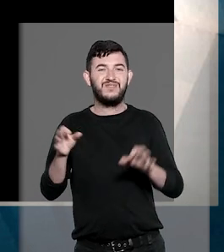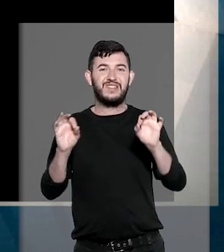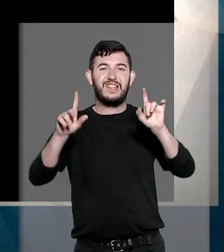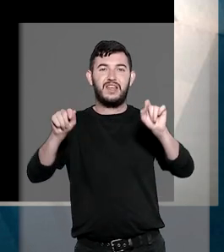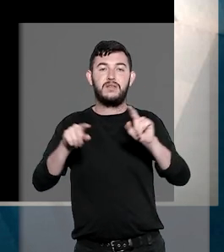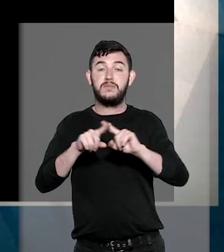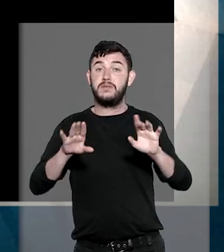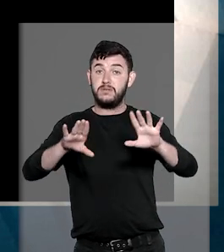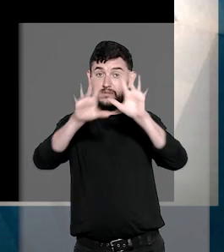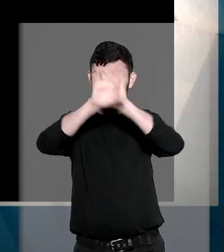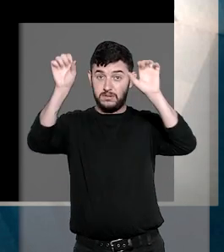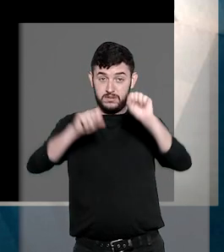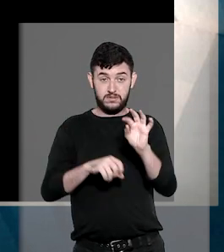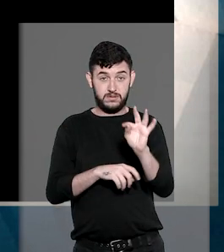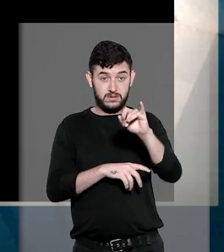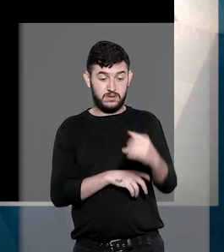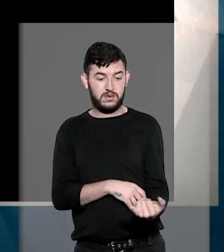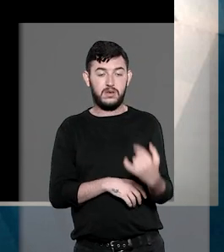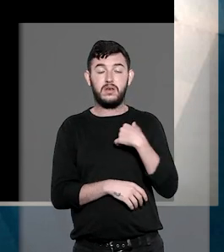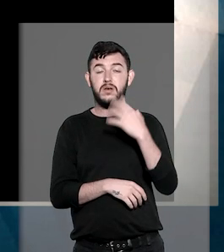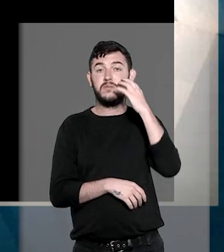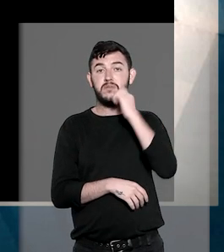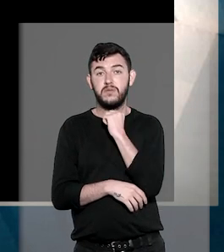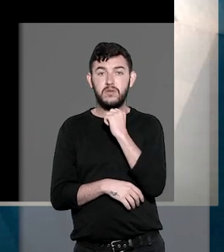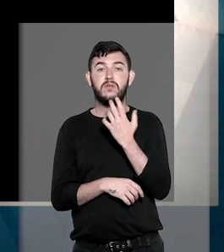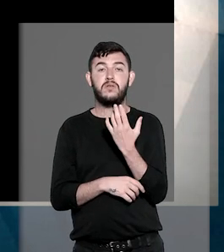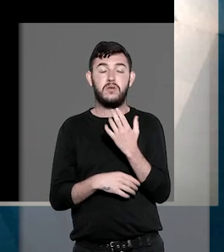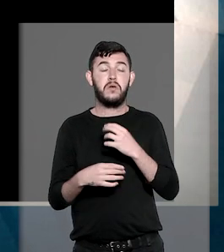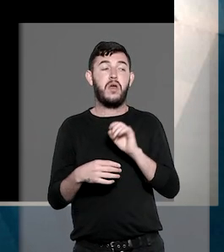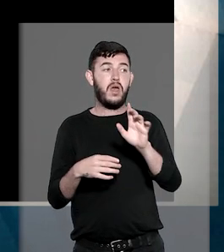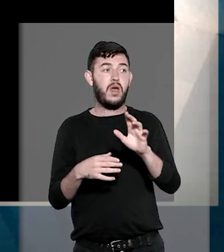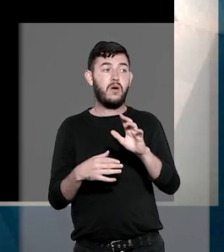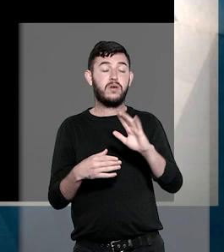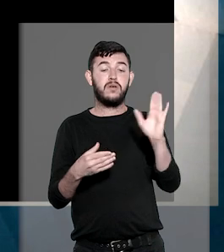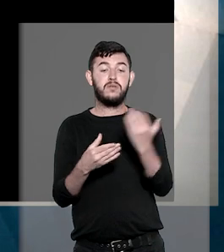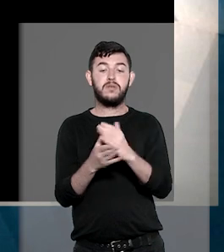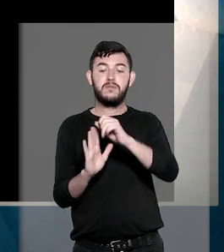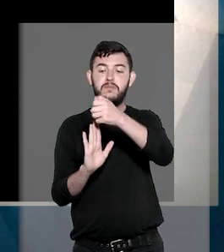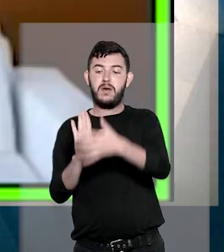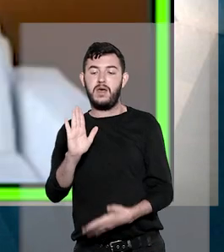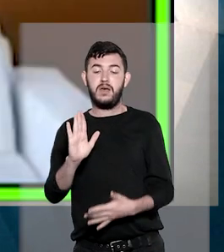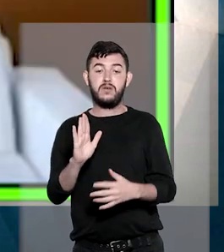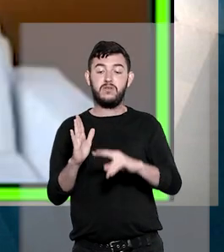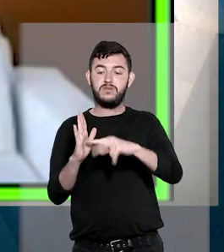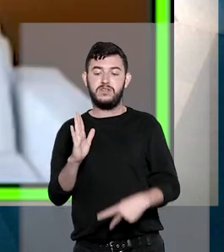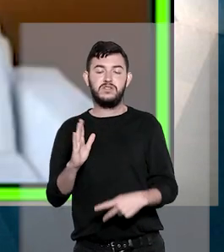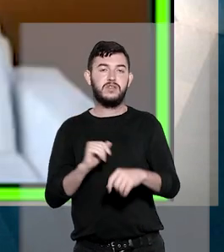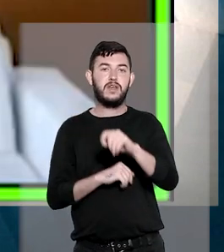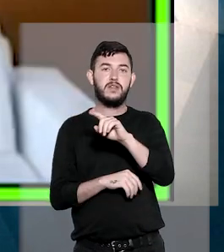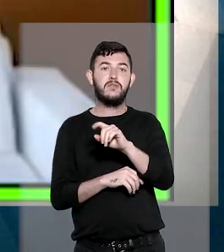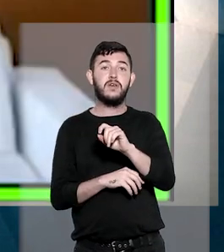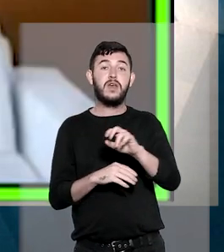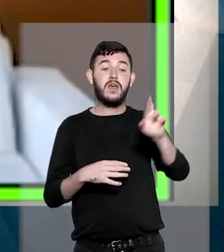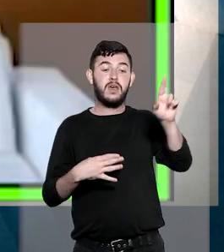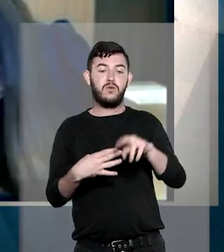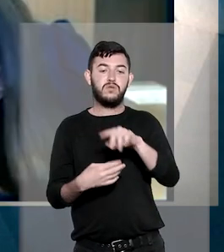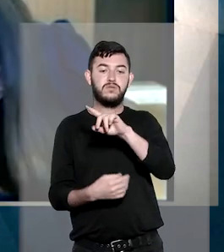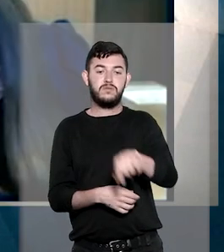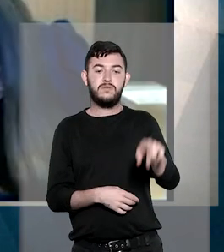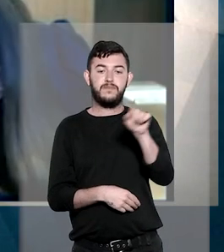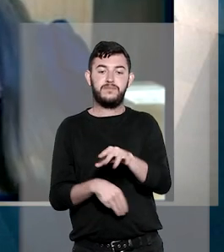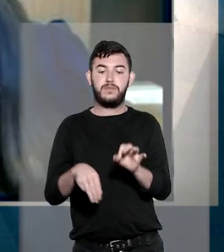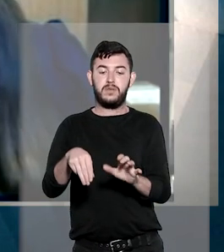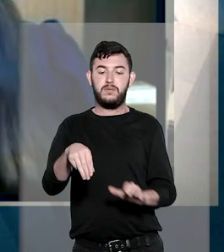embargos declaratórios para sanar a omissão e negou provimento ao recurso especial do sindicato. O relator, ministro Gurgel de Faria,